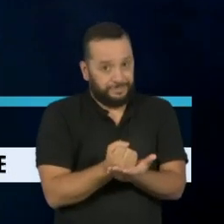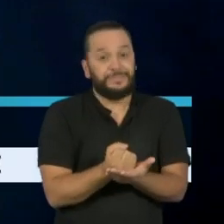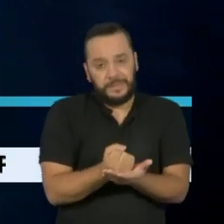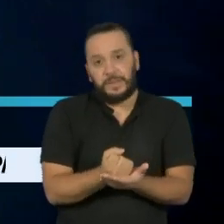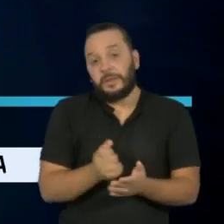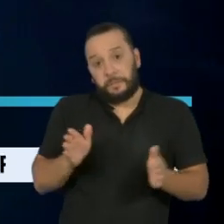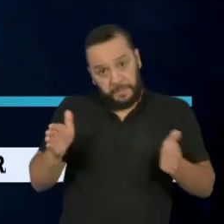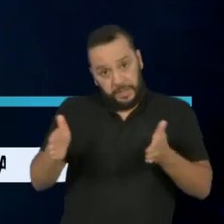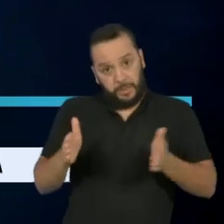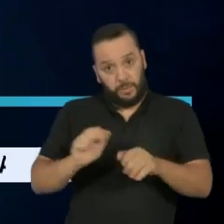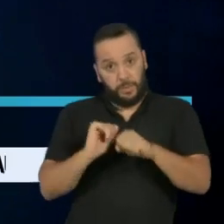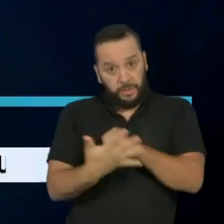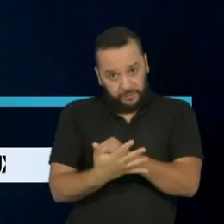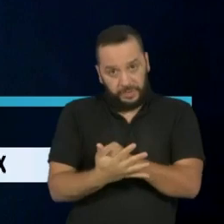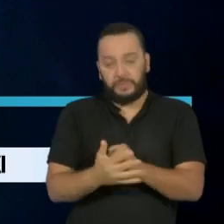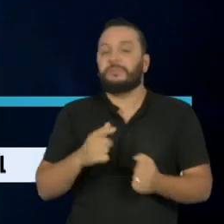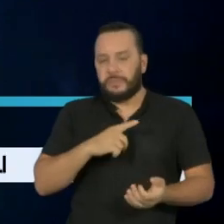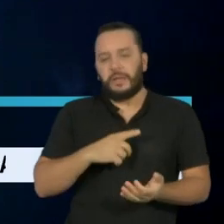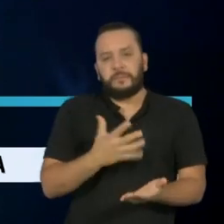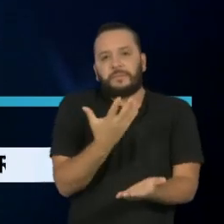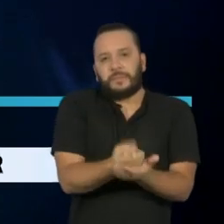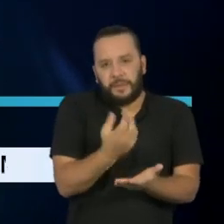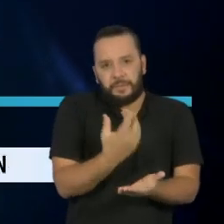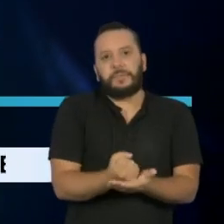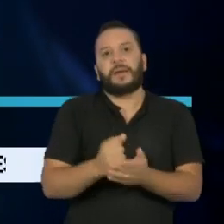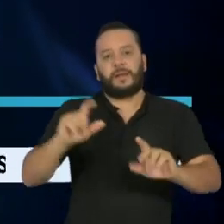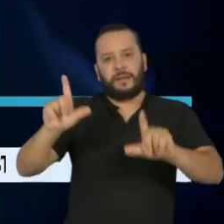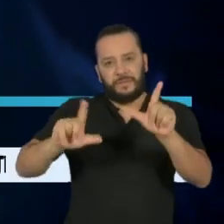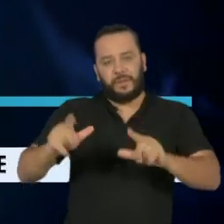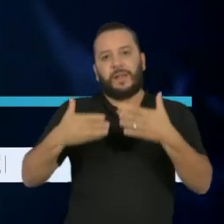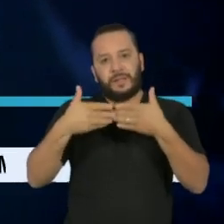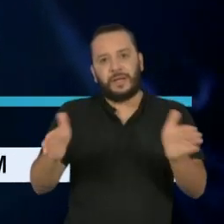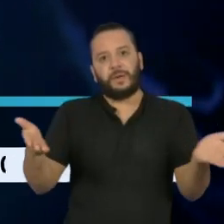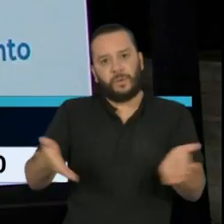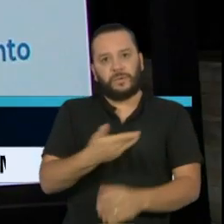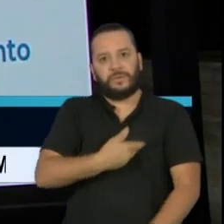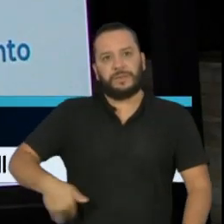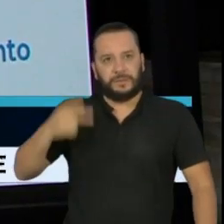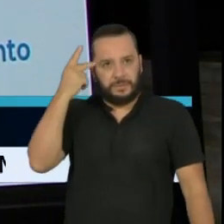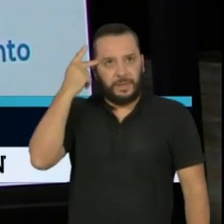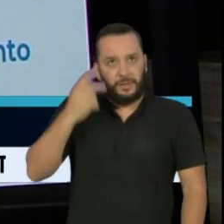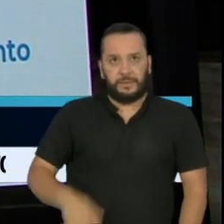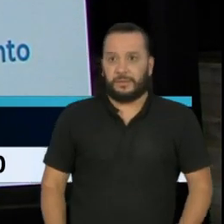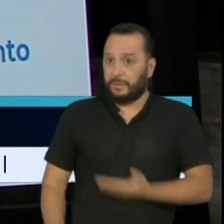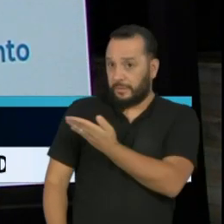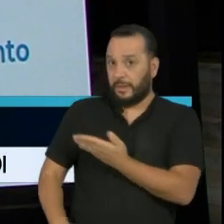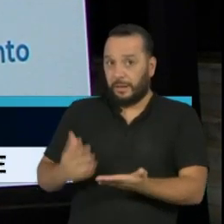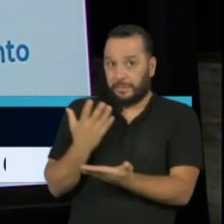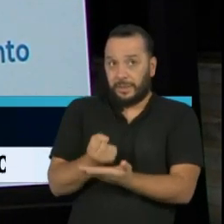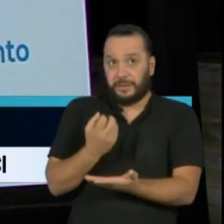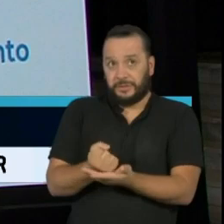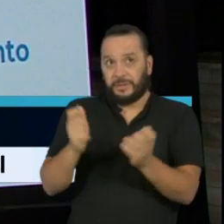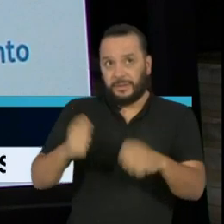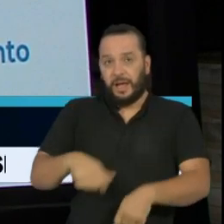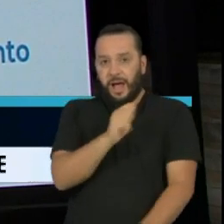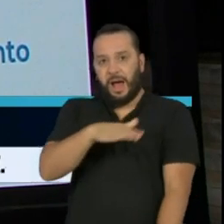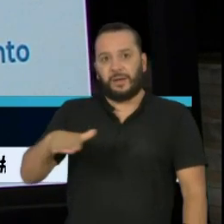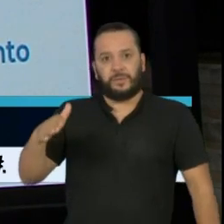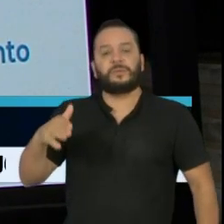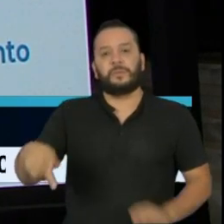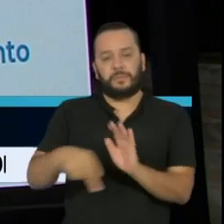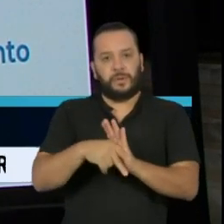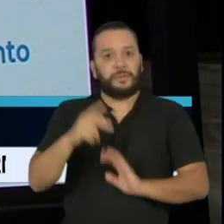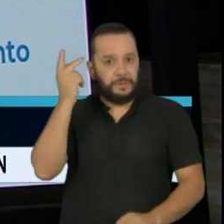pandemia de coronavírus. A plataforma foi lançada hoje pelo governo de São Paulo. O aplicativo vai permitir que os estudantes da rede